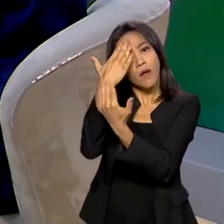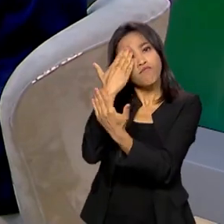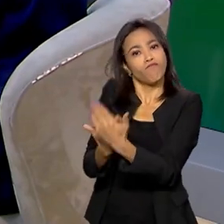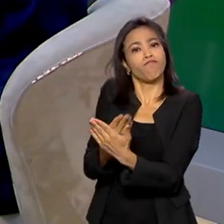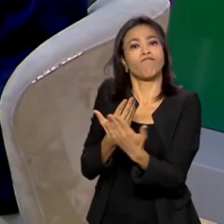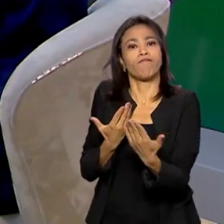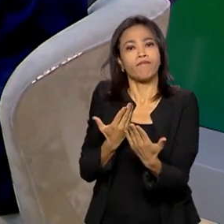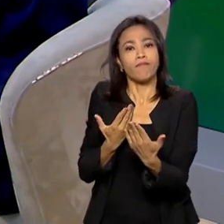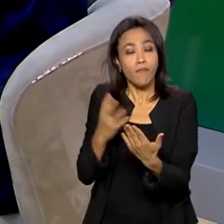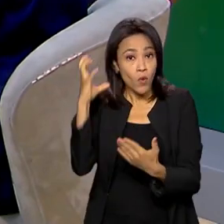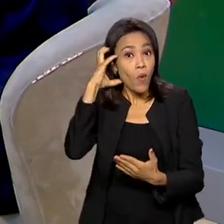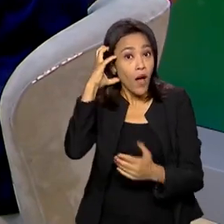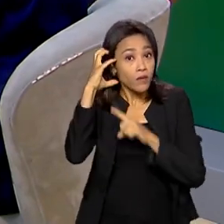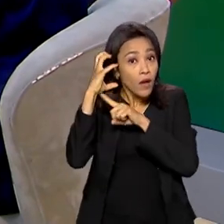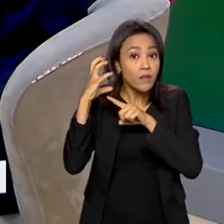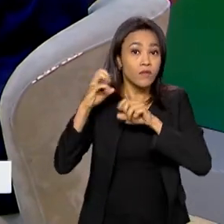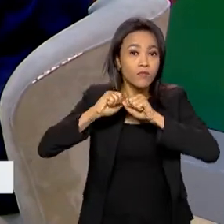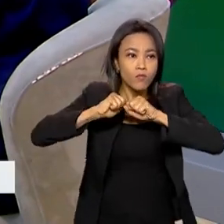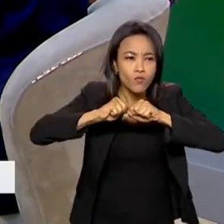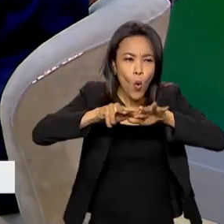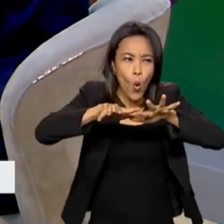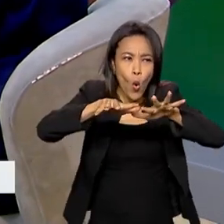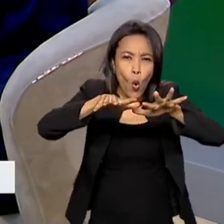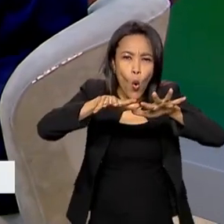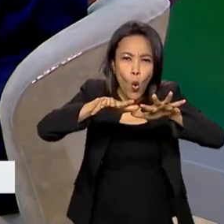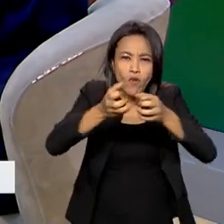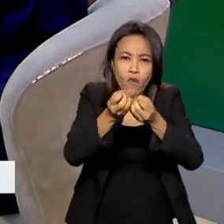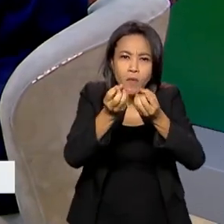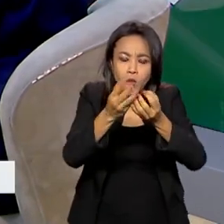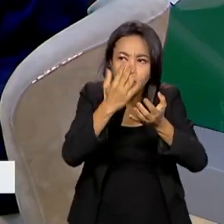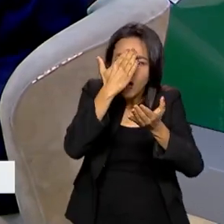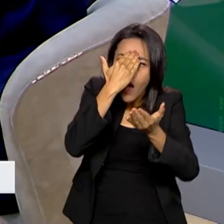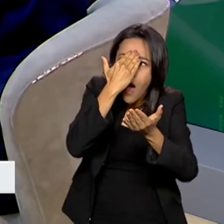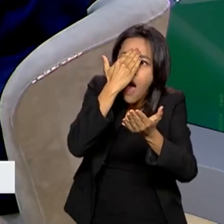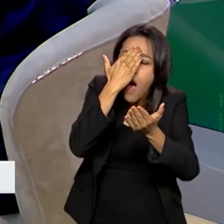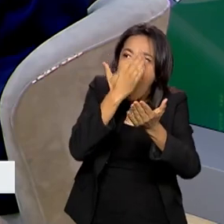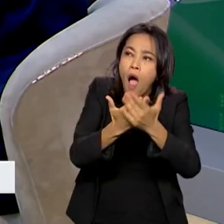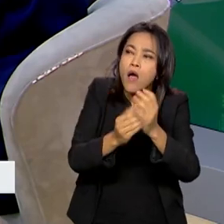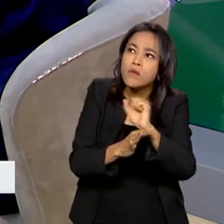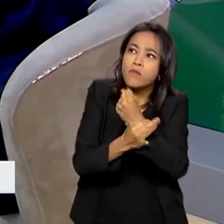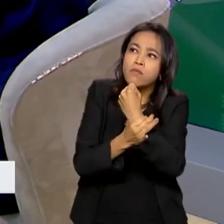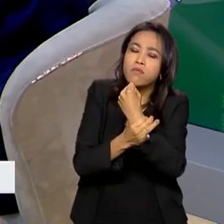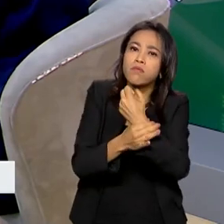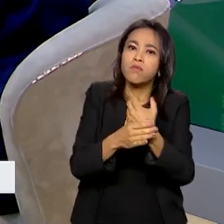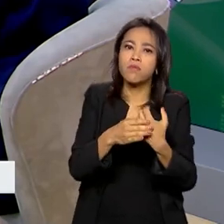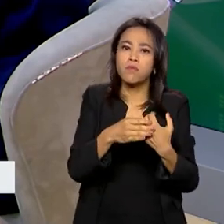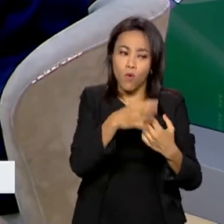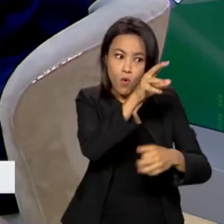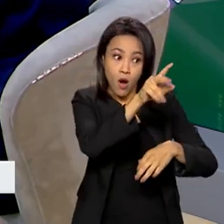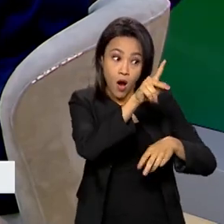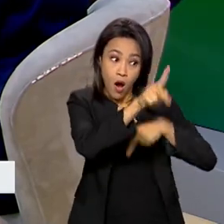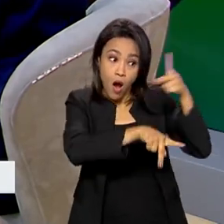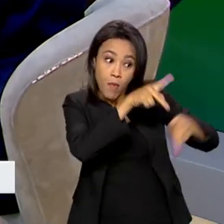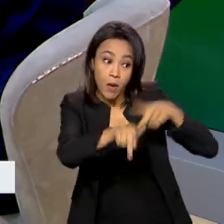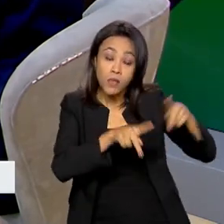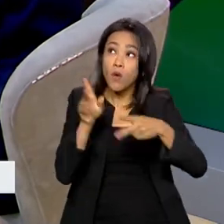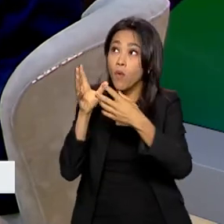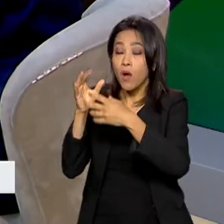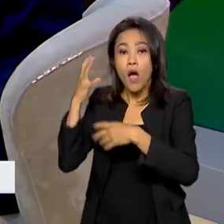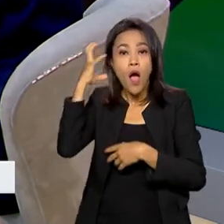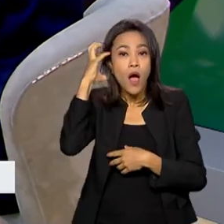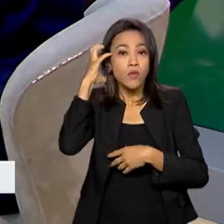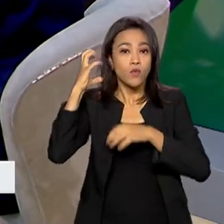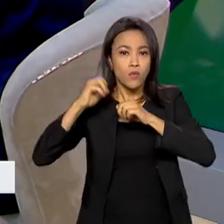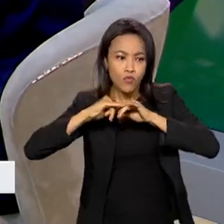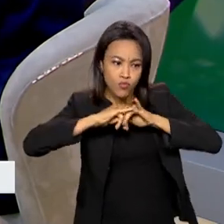A radiodifusão é isso. Ela traz informação com credibilidade. Na hora que a população recebe uma informação vindo da rádio,